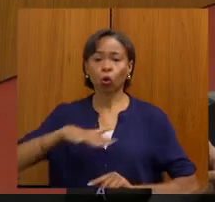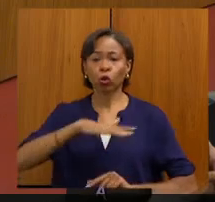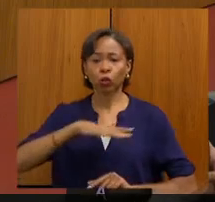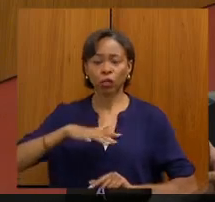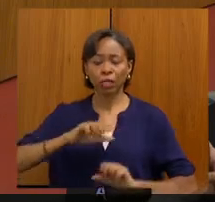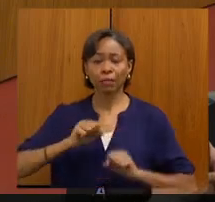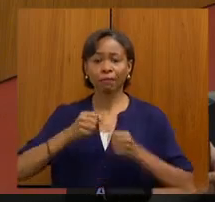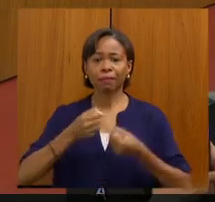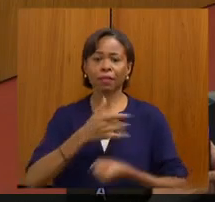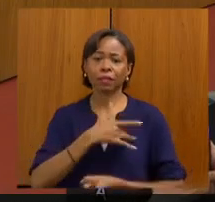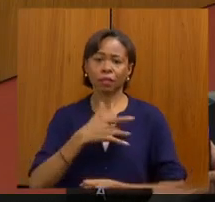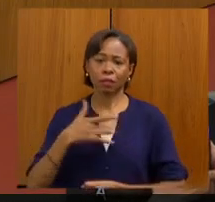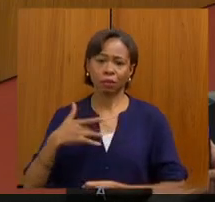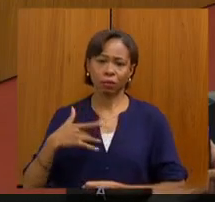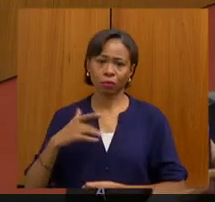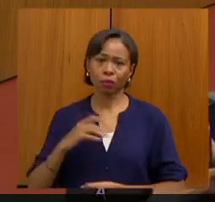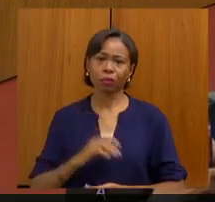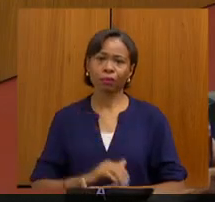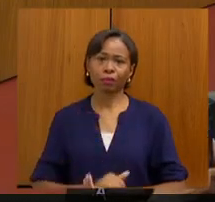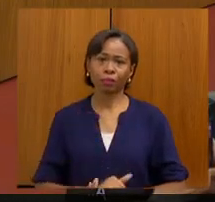Saúde, Cal Saúde.